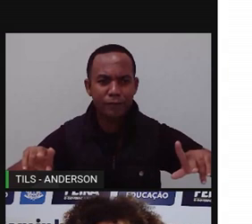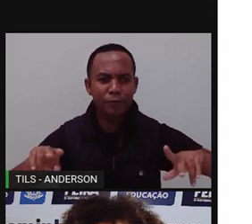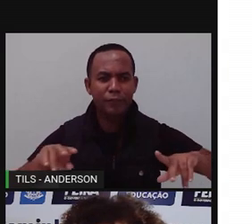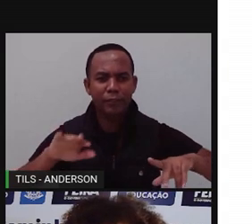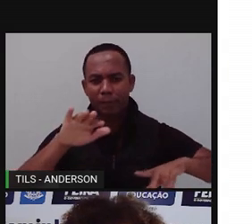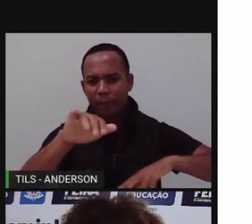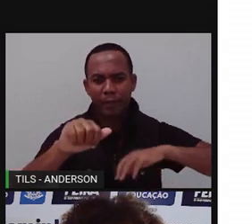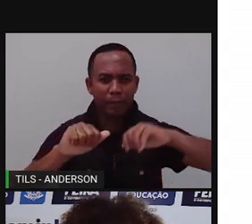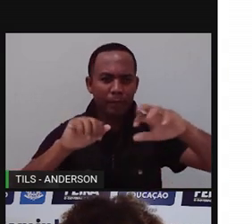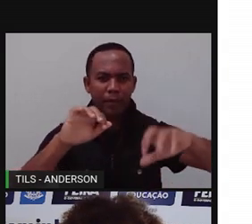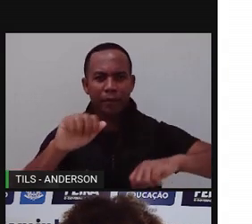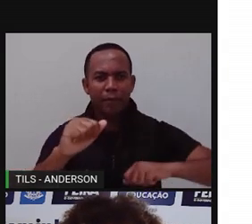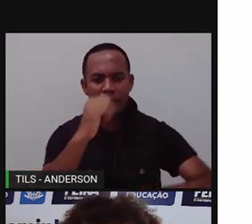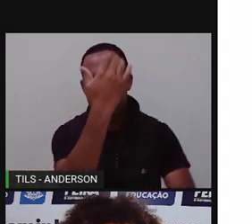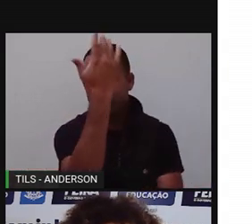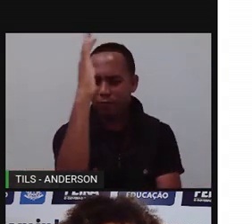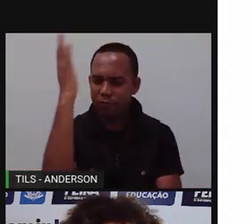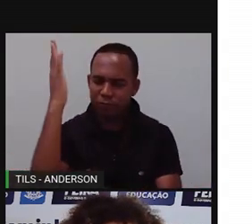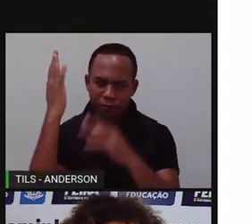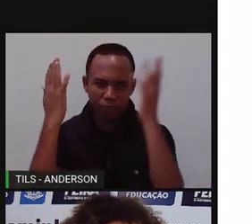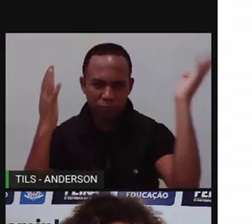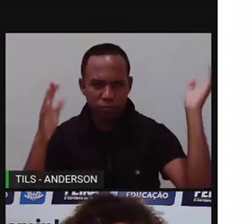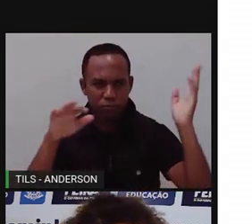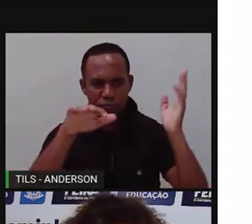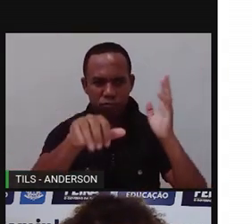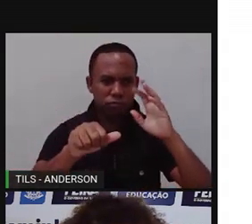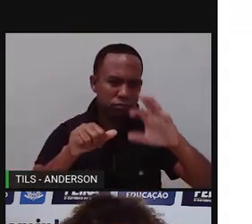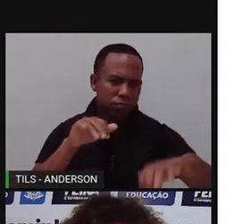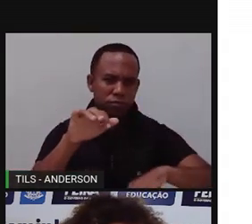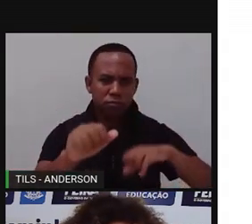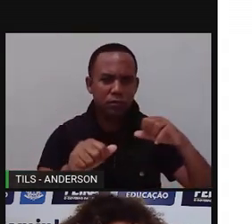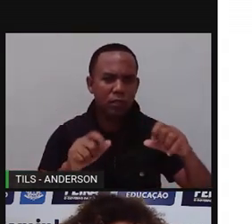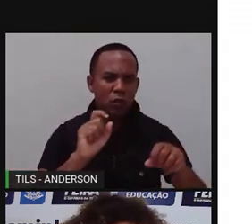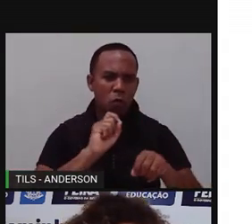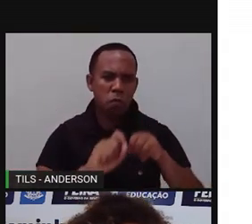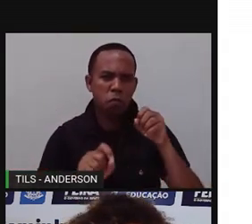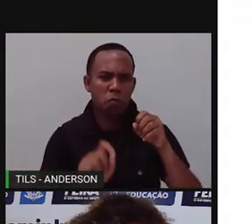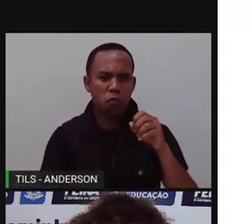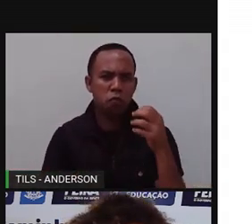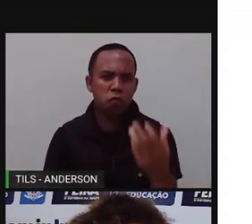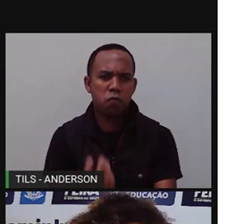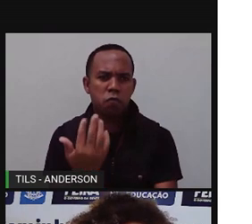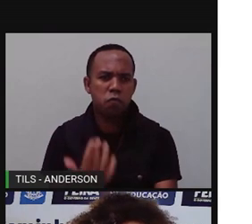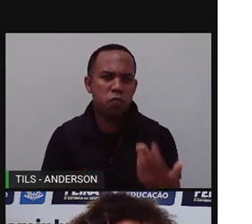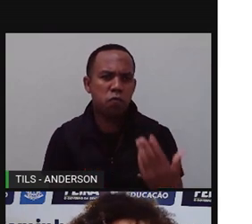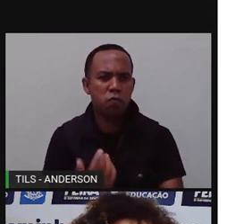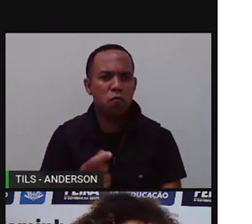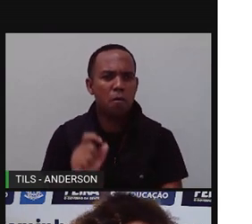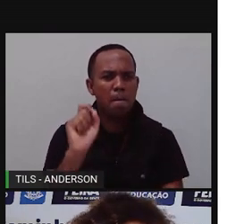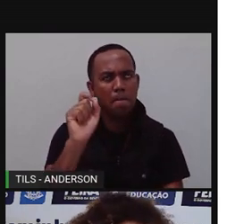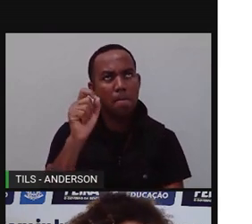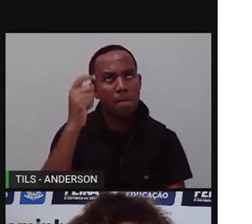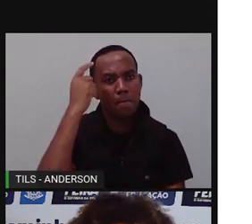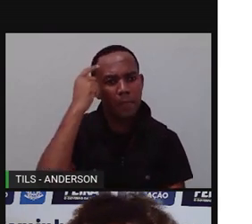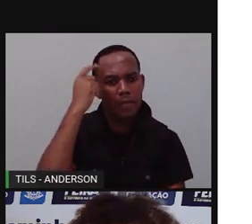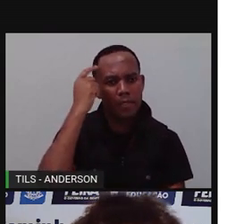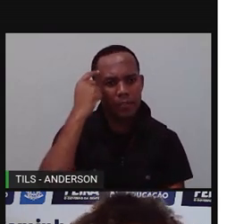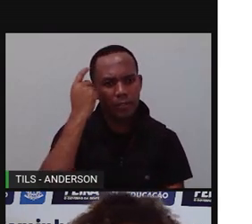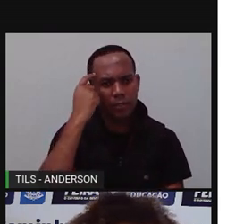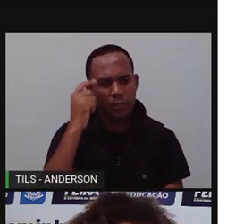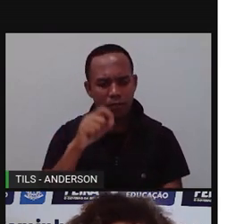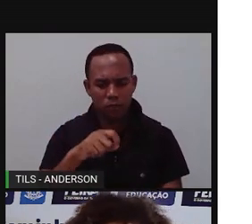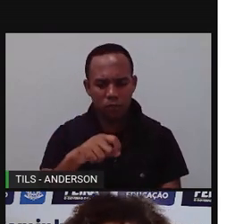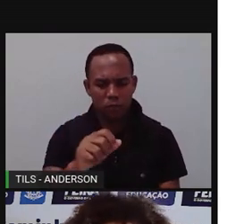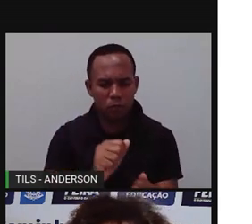As matas são devastadas aí. As florestas são queimadas. Justamente para quê? Para que se plantem soja, para que se